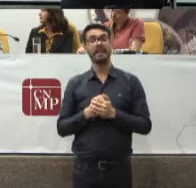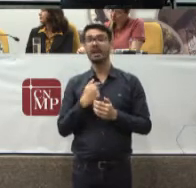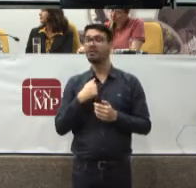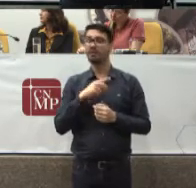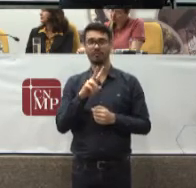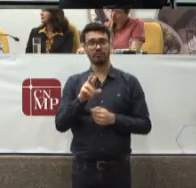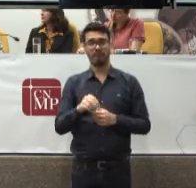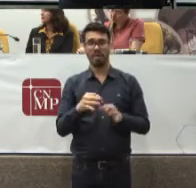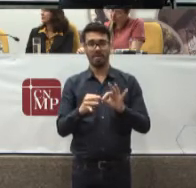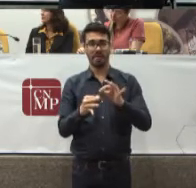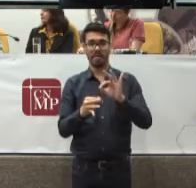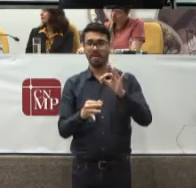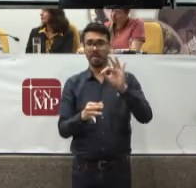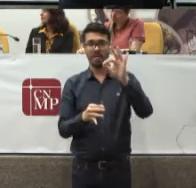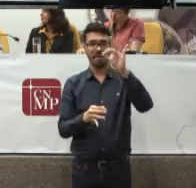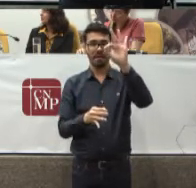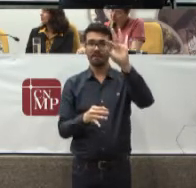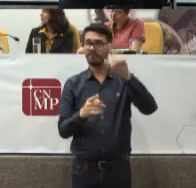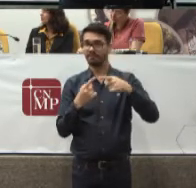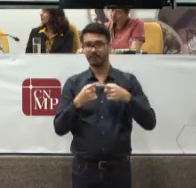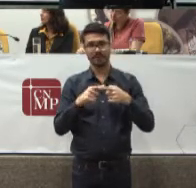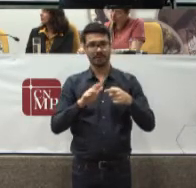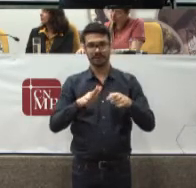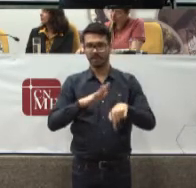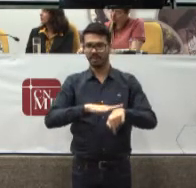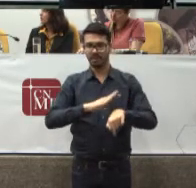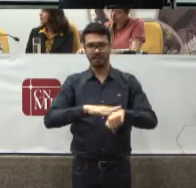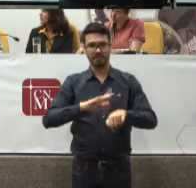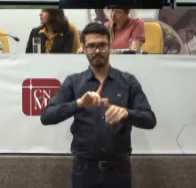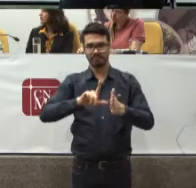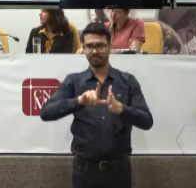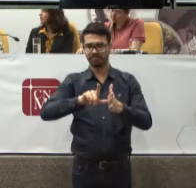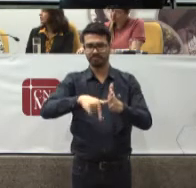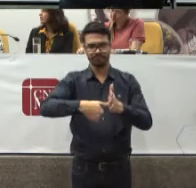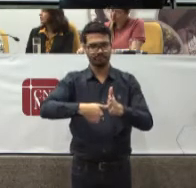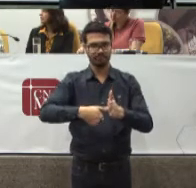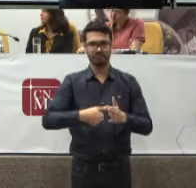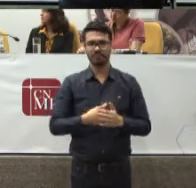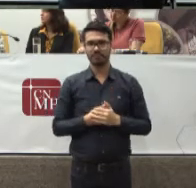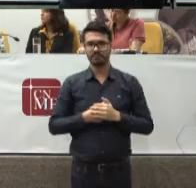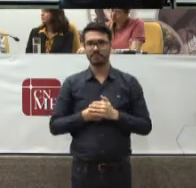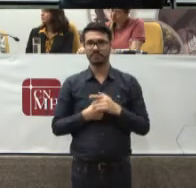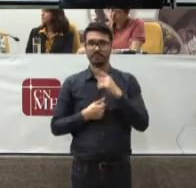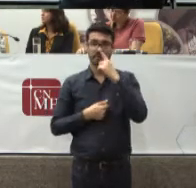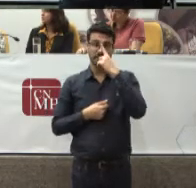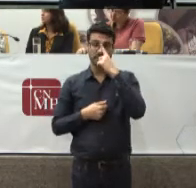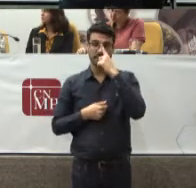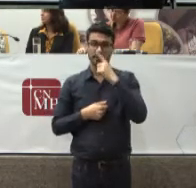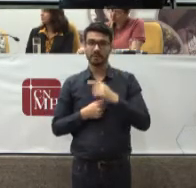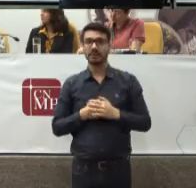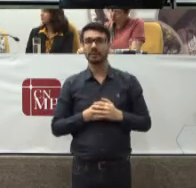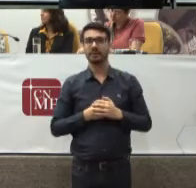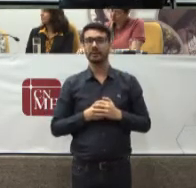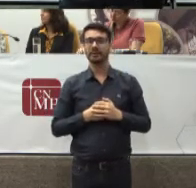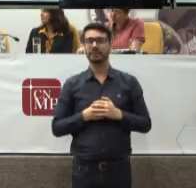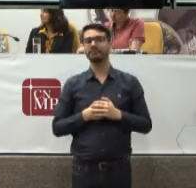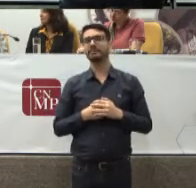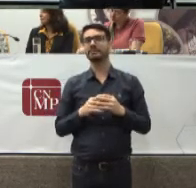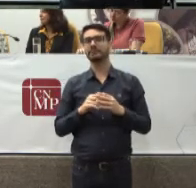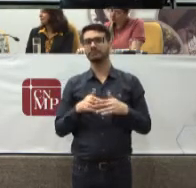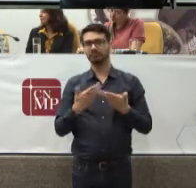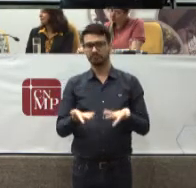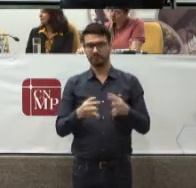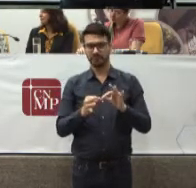nas palavras Até porque nós Já estamos um pouco Aqui adiantados Em relação Ao horário E sem maiores